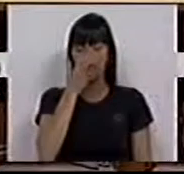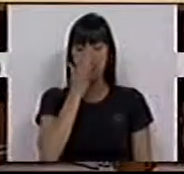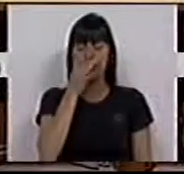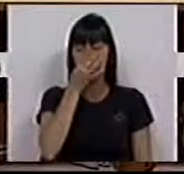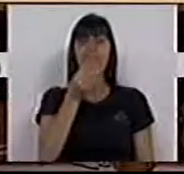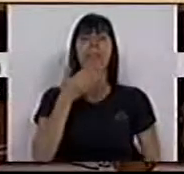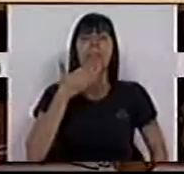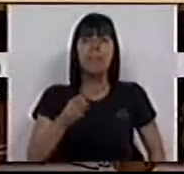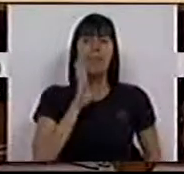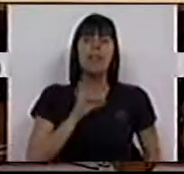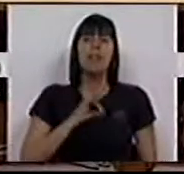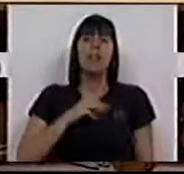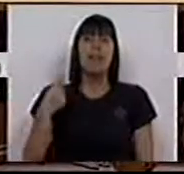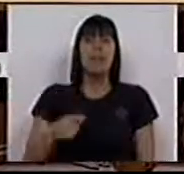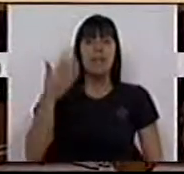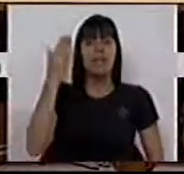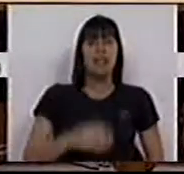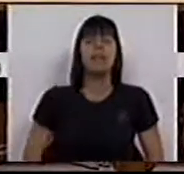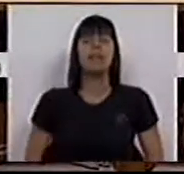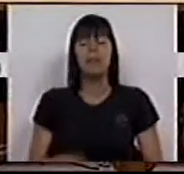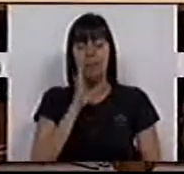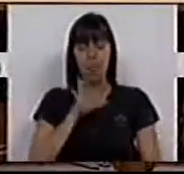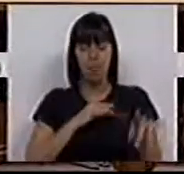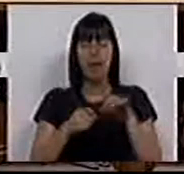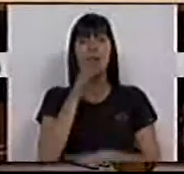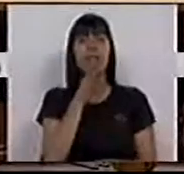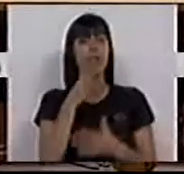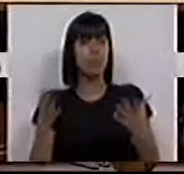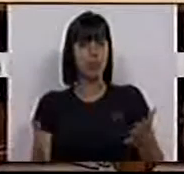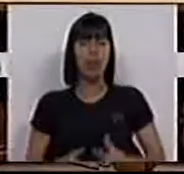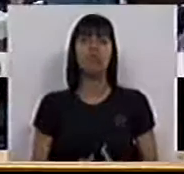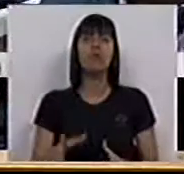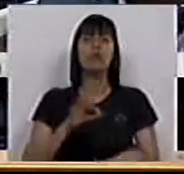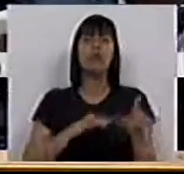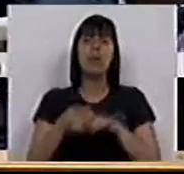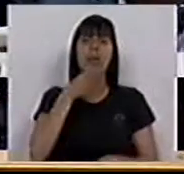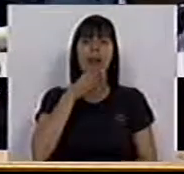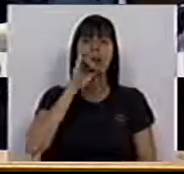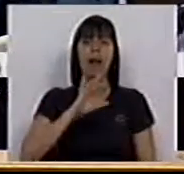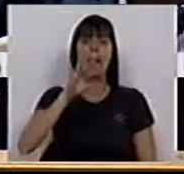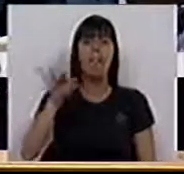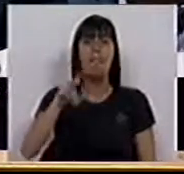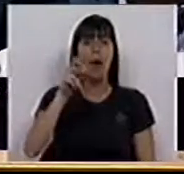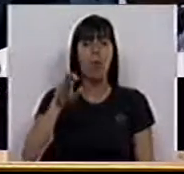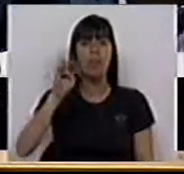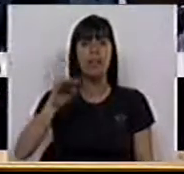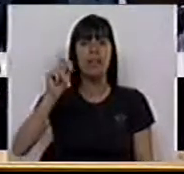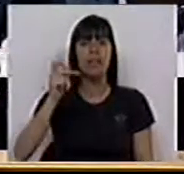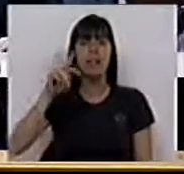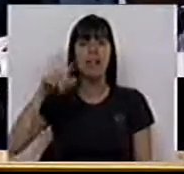Muito obrigada, Sra. Presidente, Sras. e Srs. Deputados, Sra. Deputada Paula Santos.